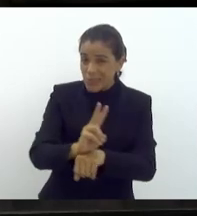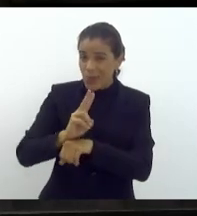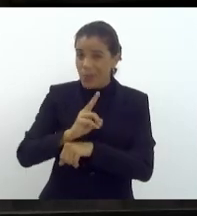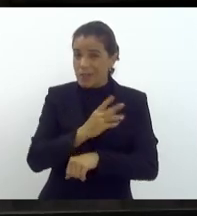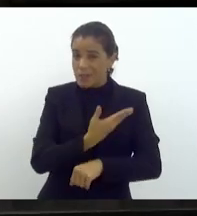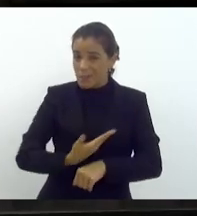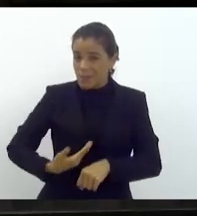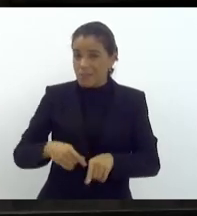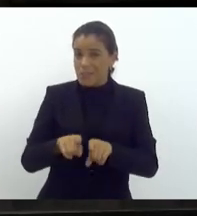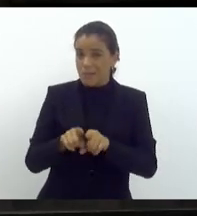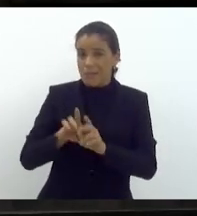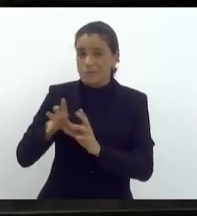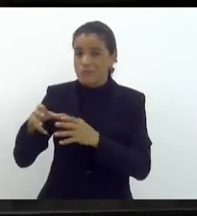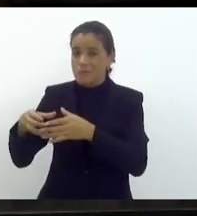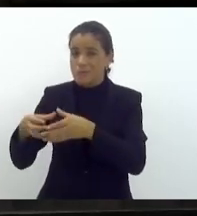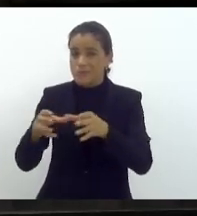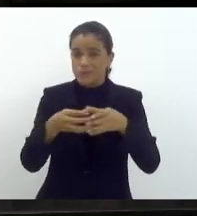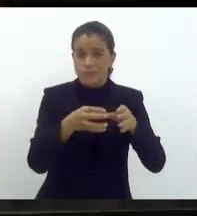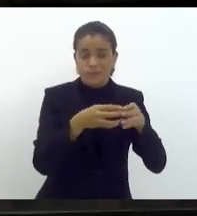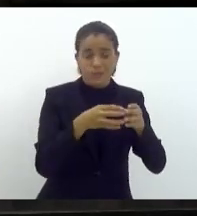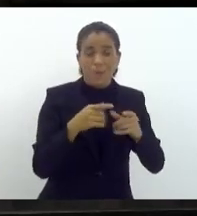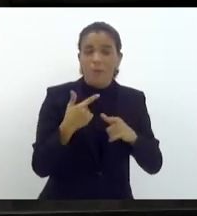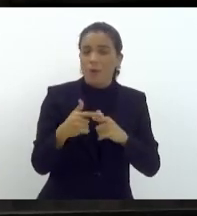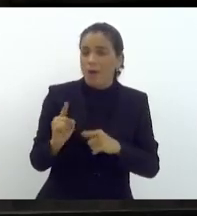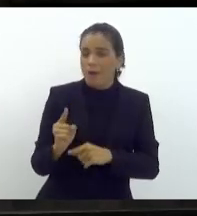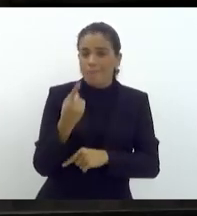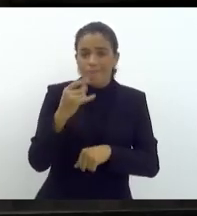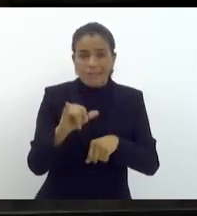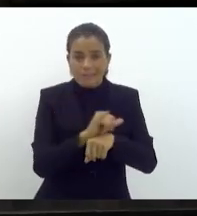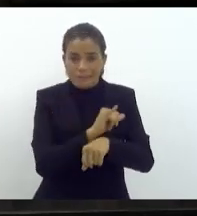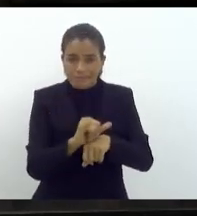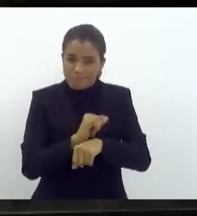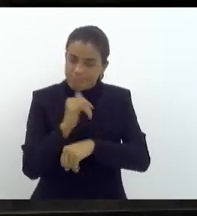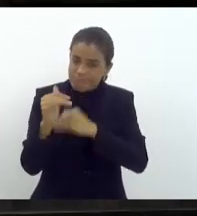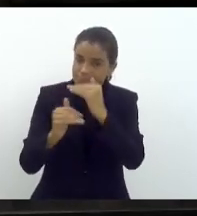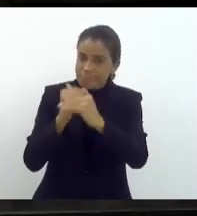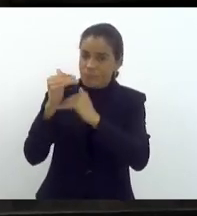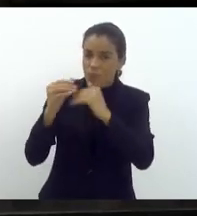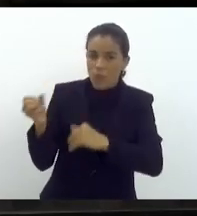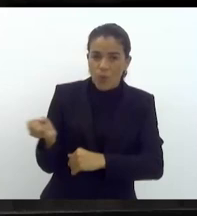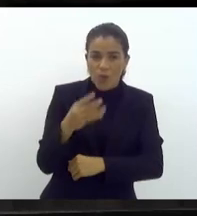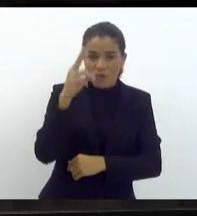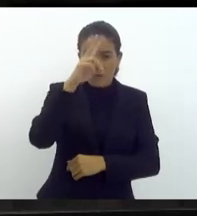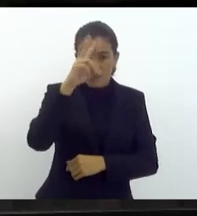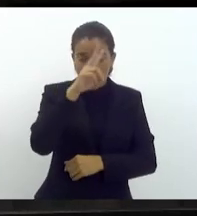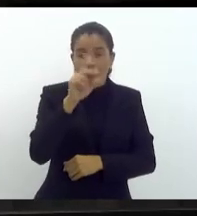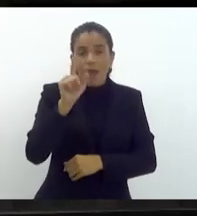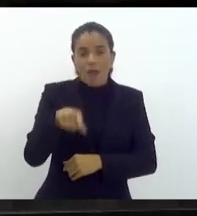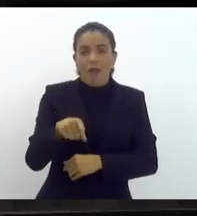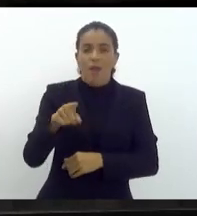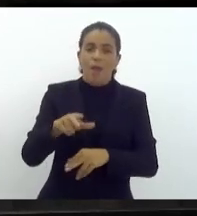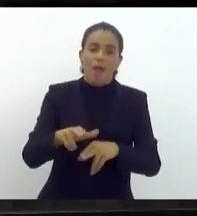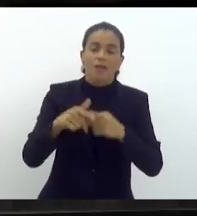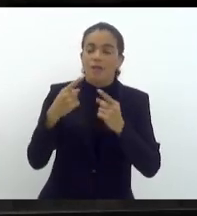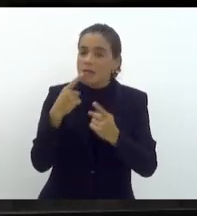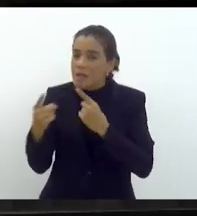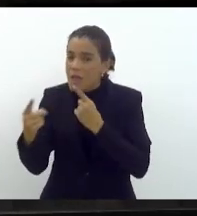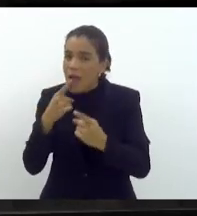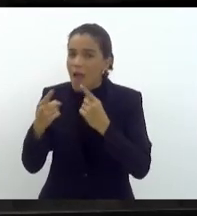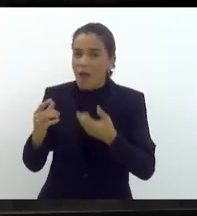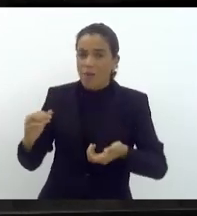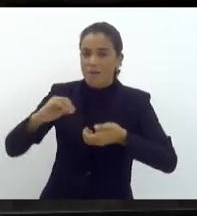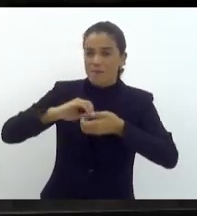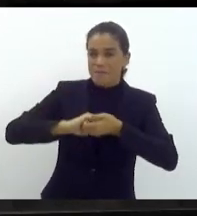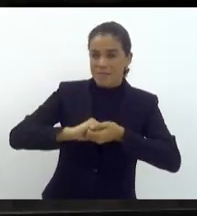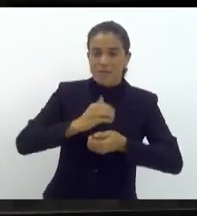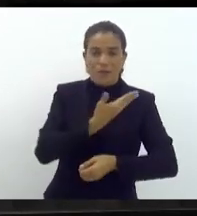setores que enfrentam a dificuldade. Porque a única forma da gente construir um novo tempo, uma nova história, Tia Ju, é através do diálogo, da parceria